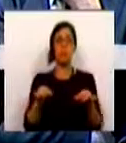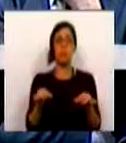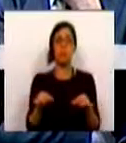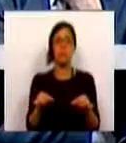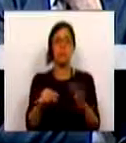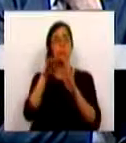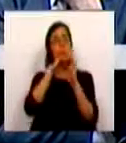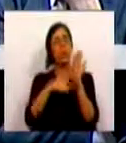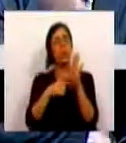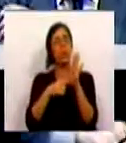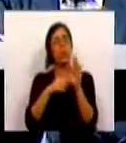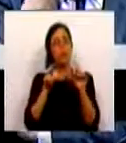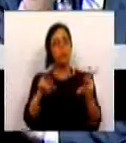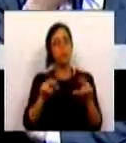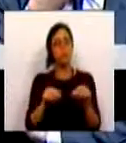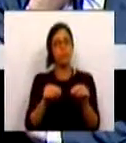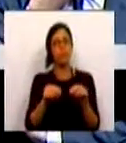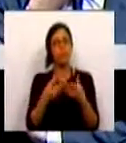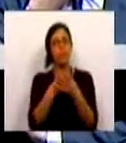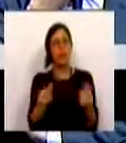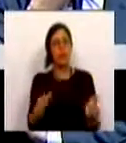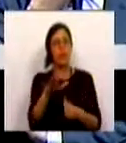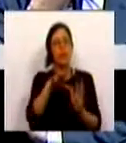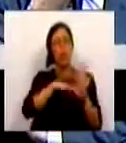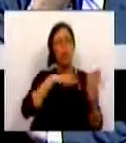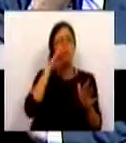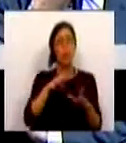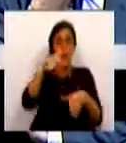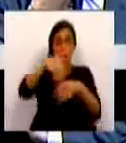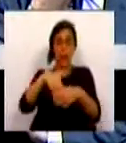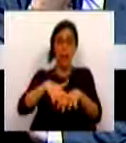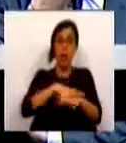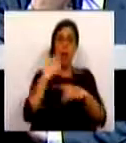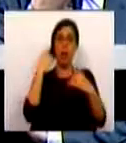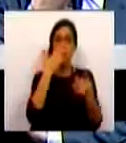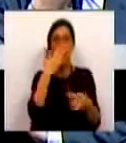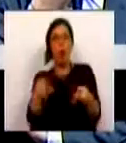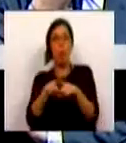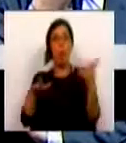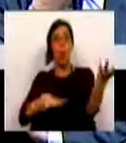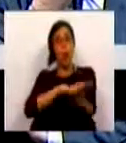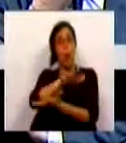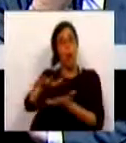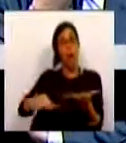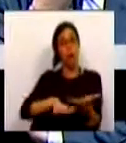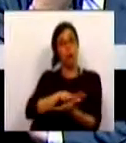programa de regularização de vínculos precários na administração pública como o caos.